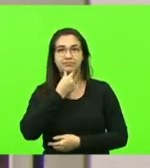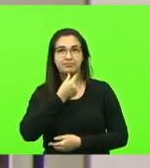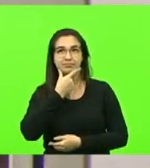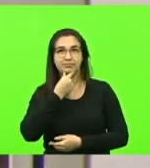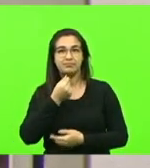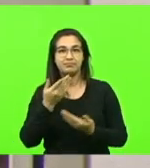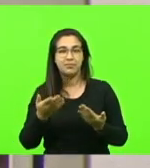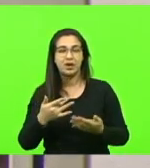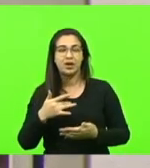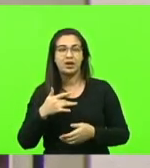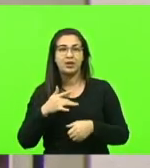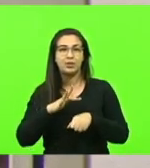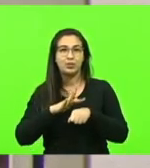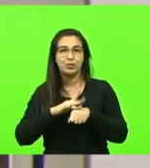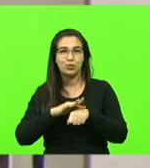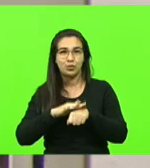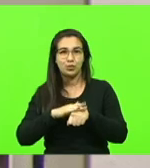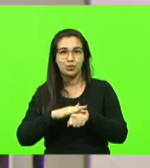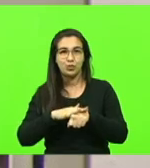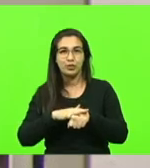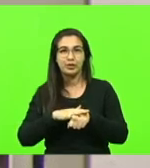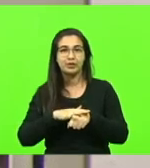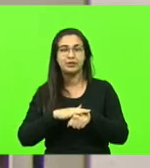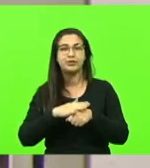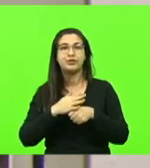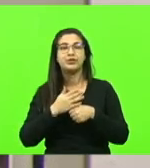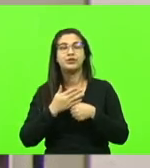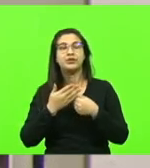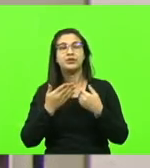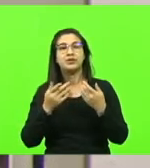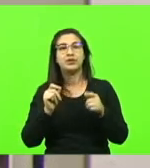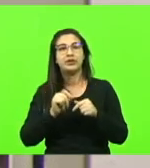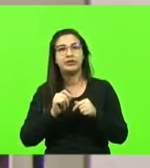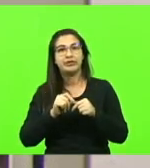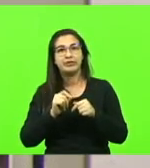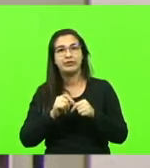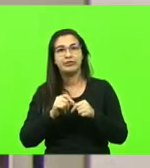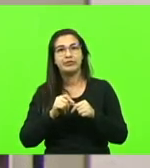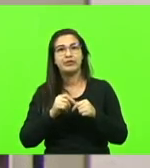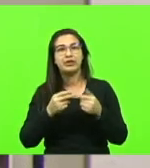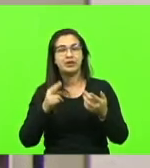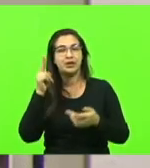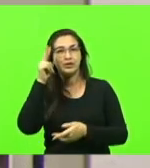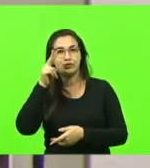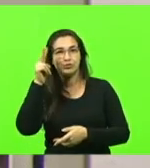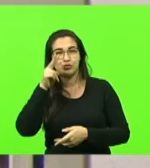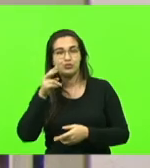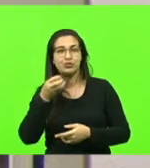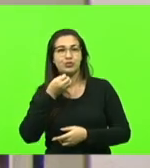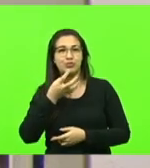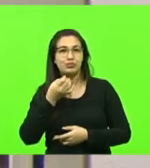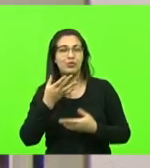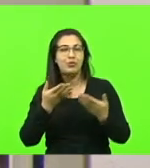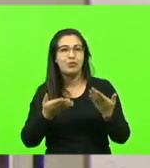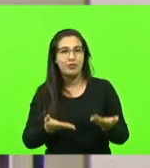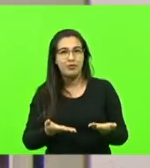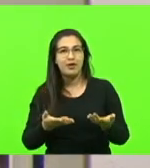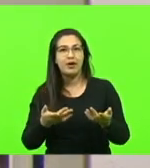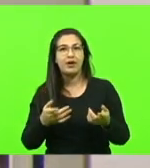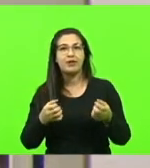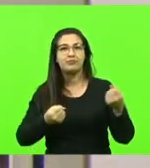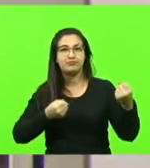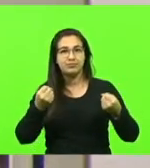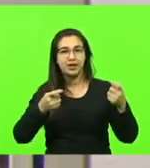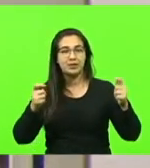enfermo, realizando o seu sonho de andar de viatura. Em discussão. Não havendo quem queira